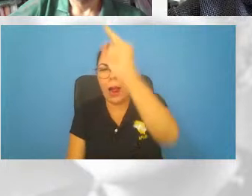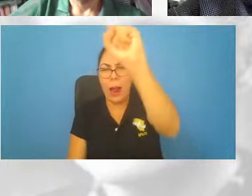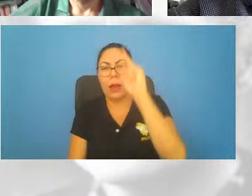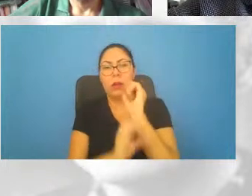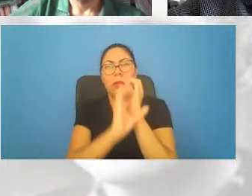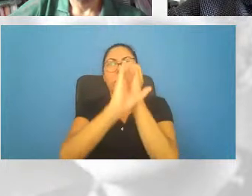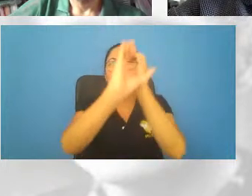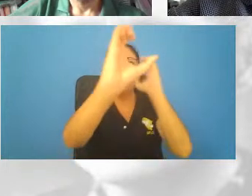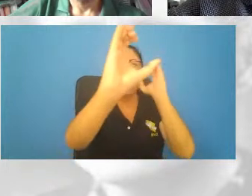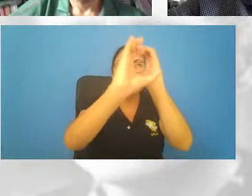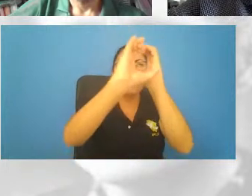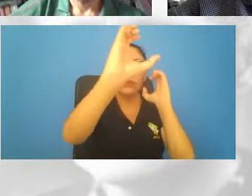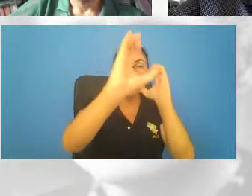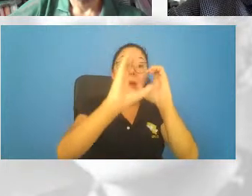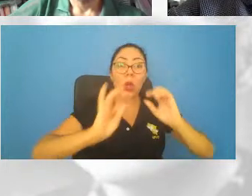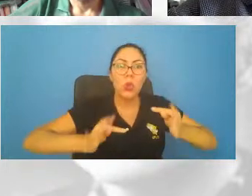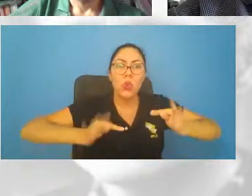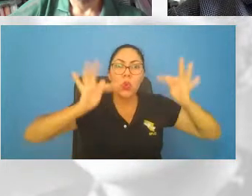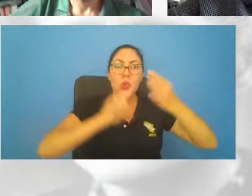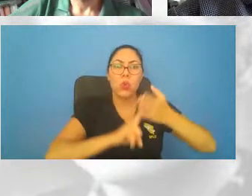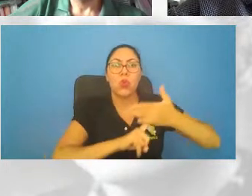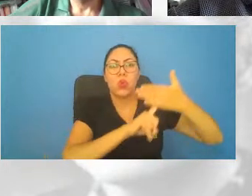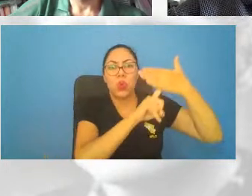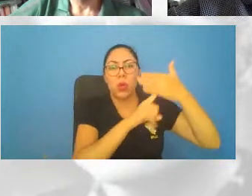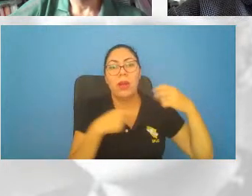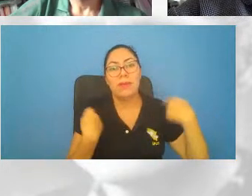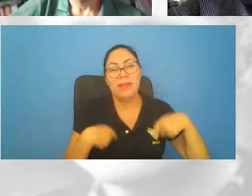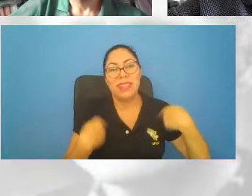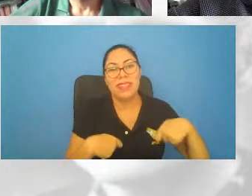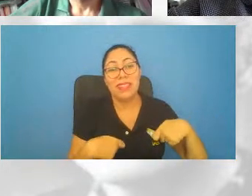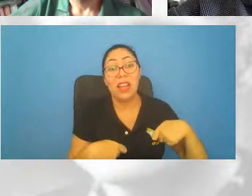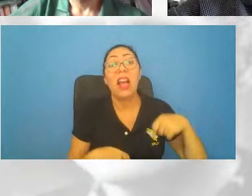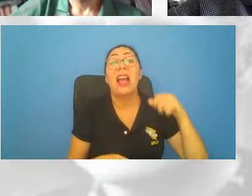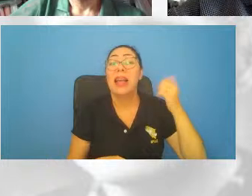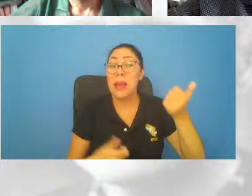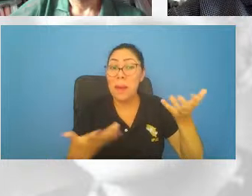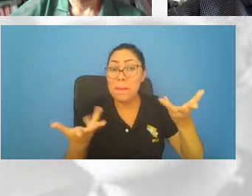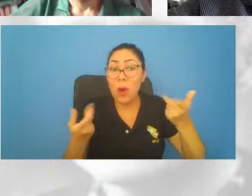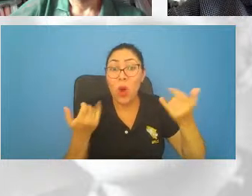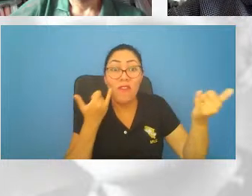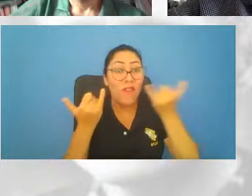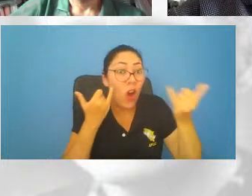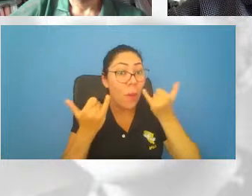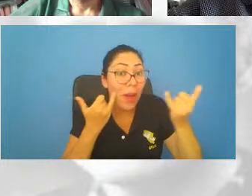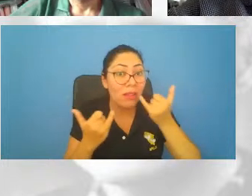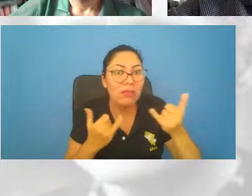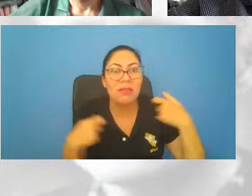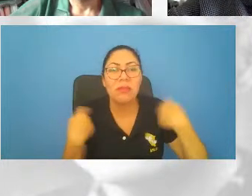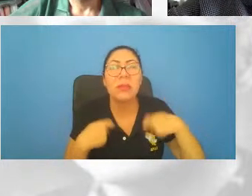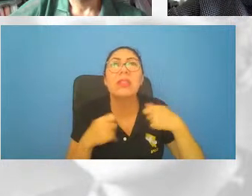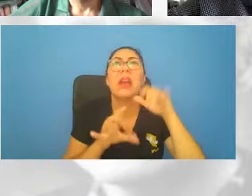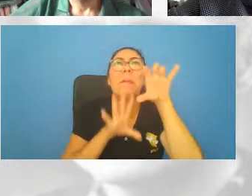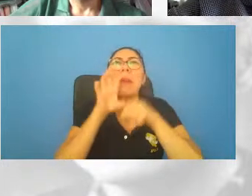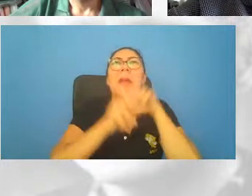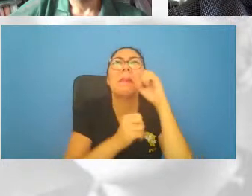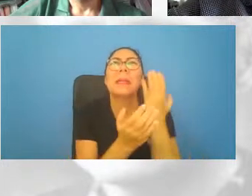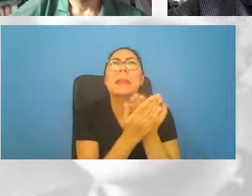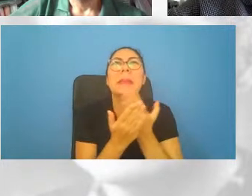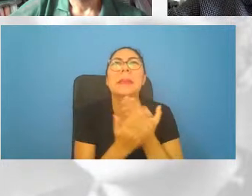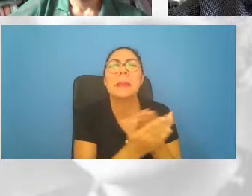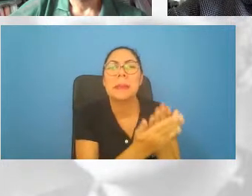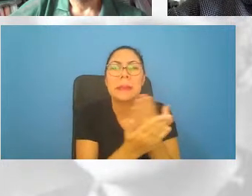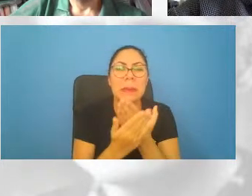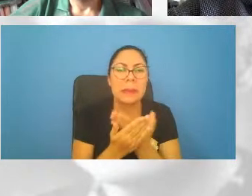Tem que ser coisa boa porque senão você não consegue publicar. A competição é muito grande, não existe coisa de